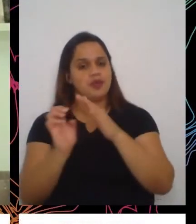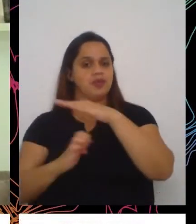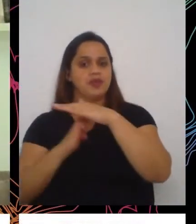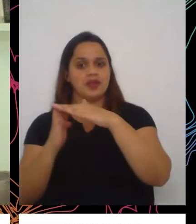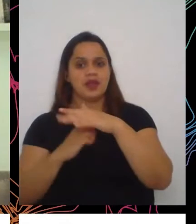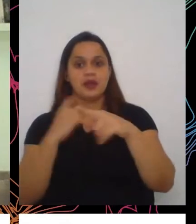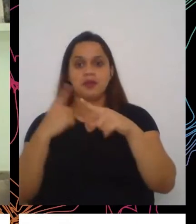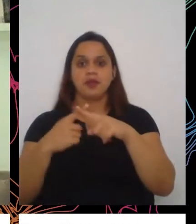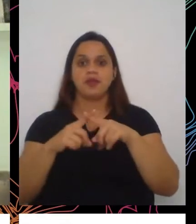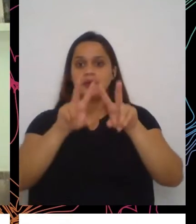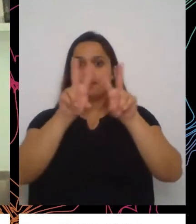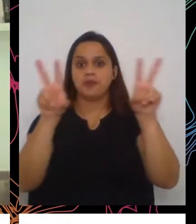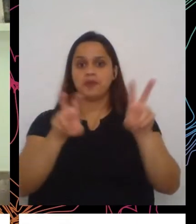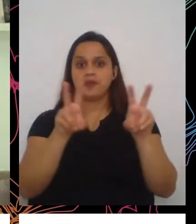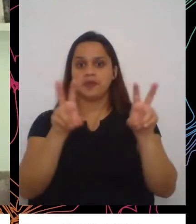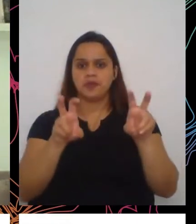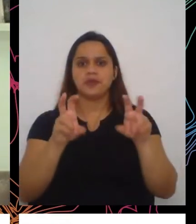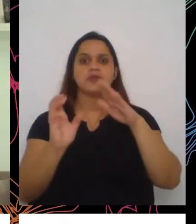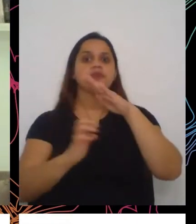questão das empresas,